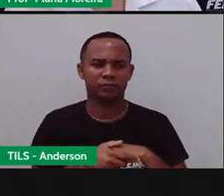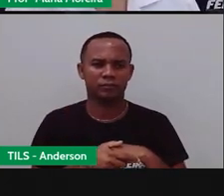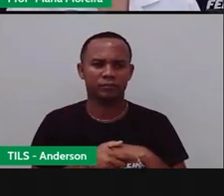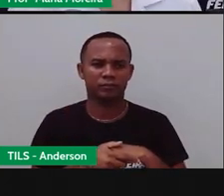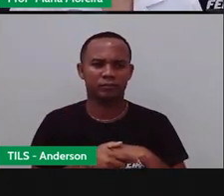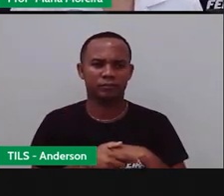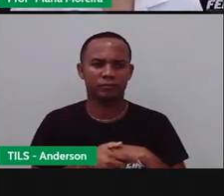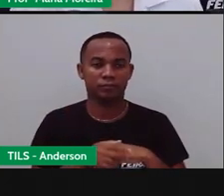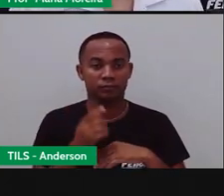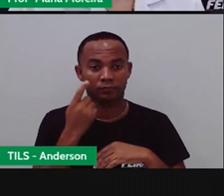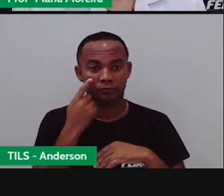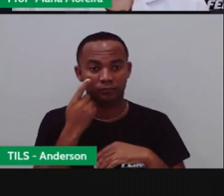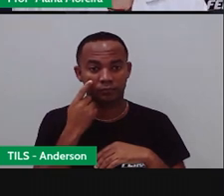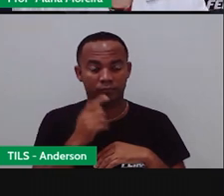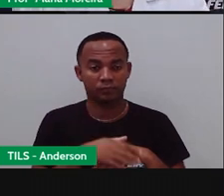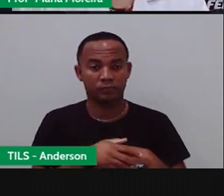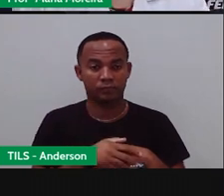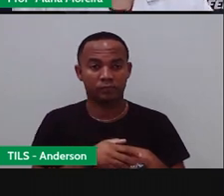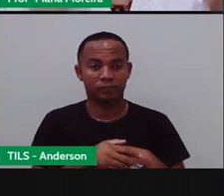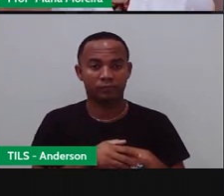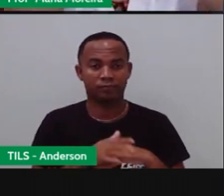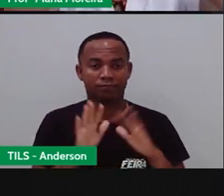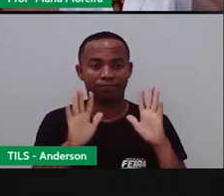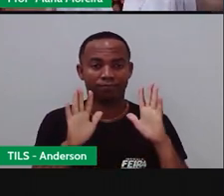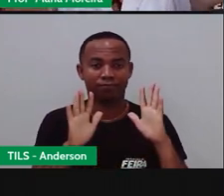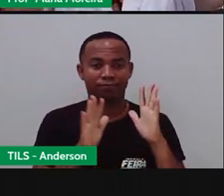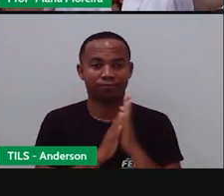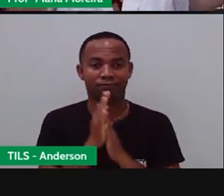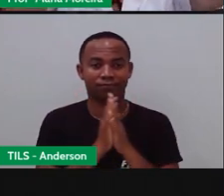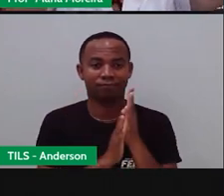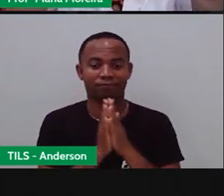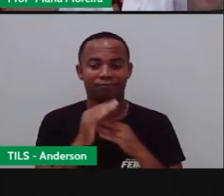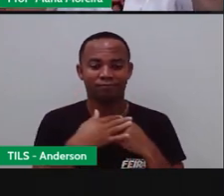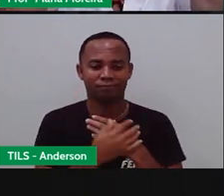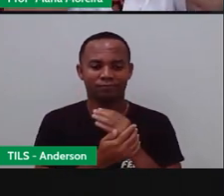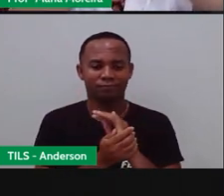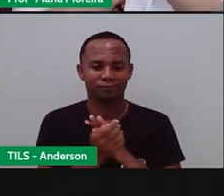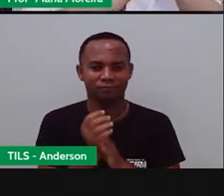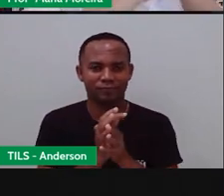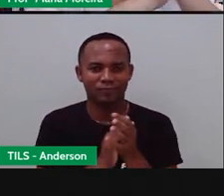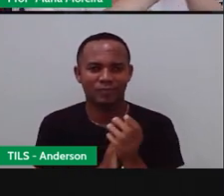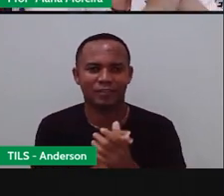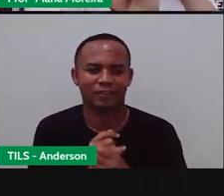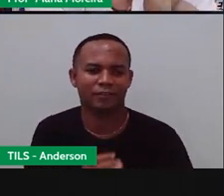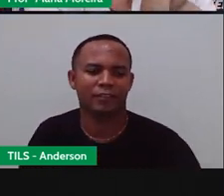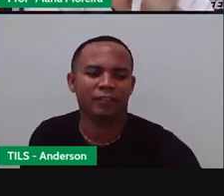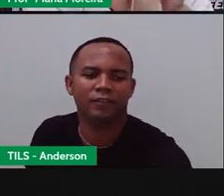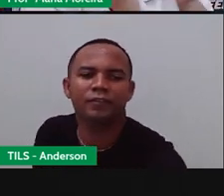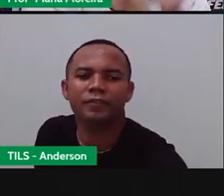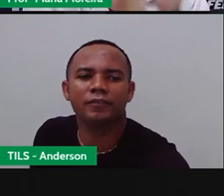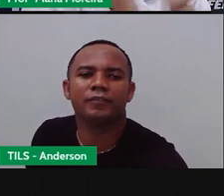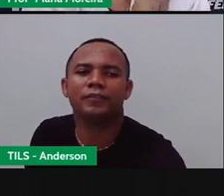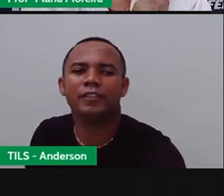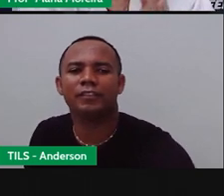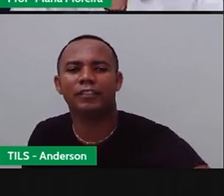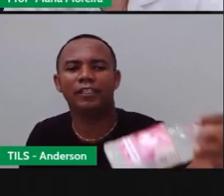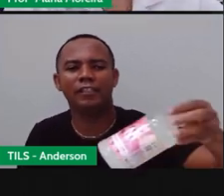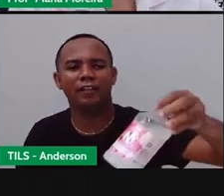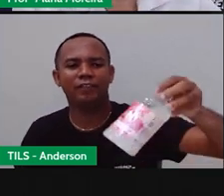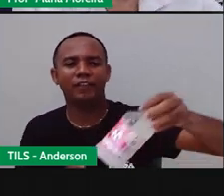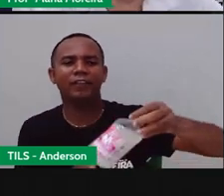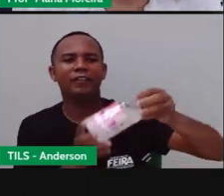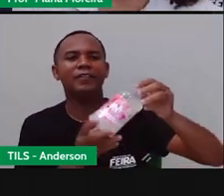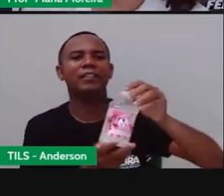E vamos lá, né? Lava o quê? Lava uma mão, lava outra, lava uma mão,